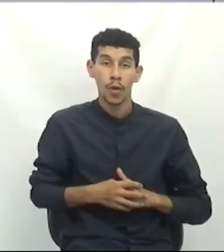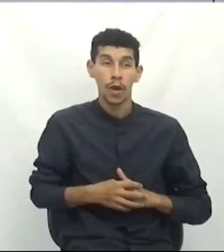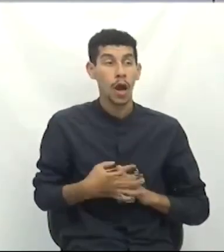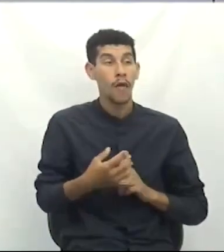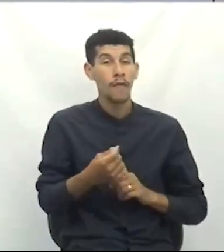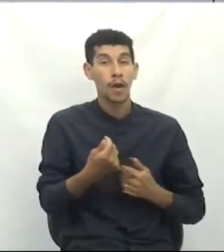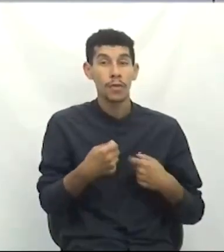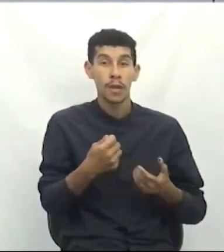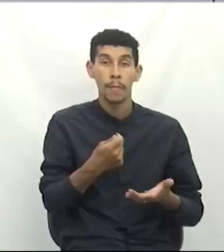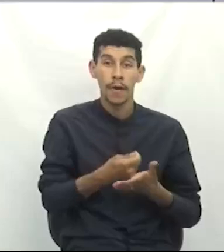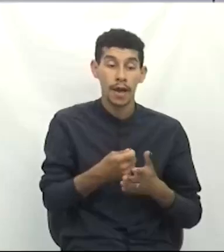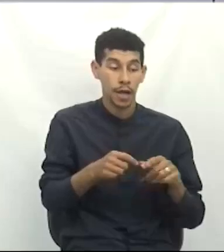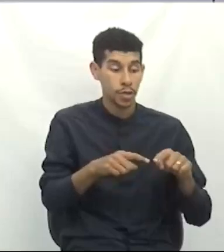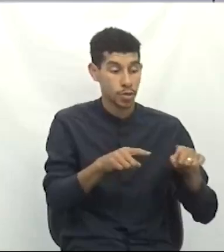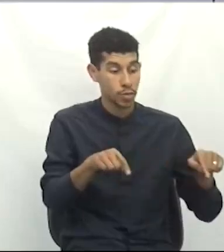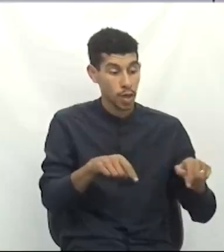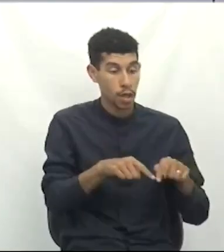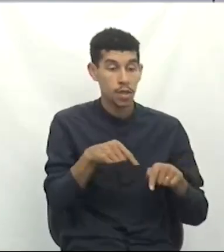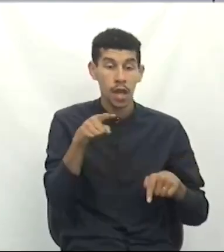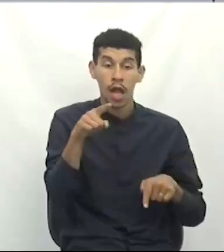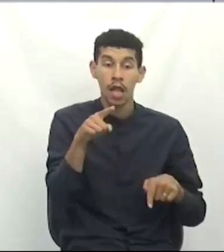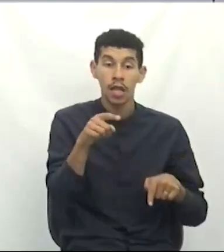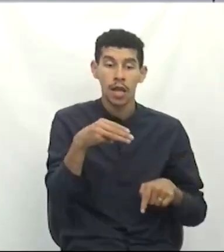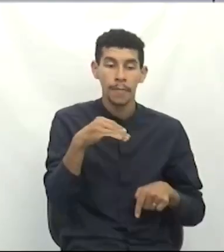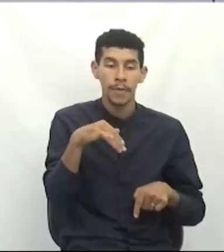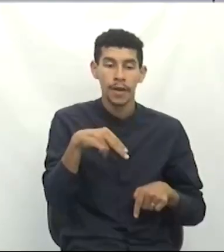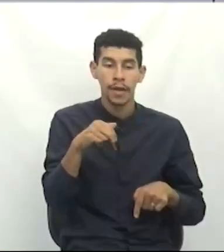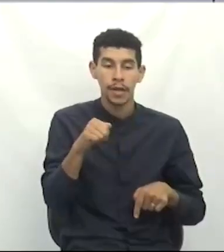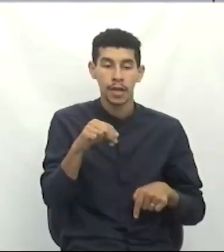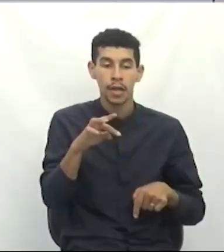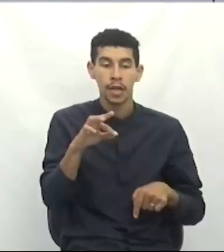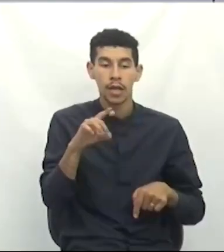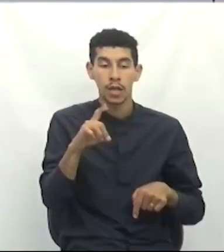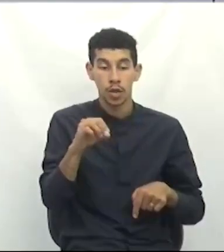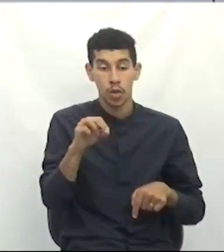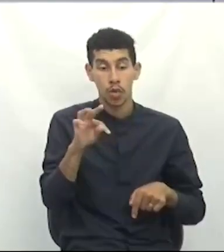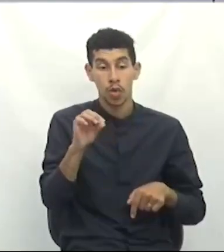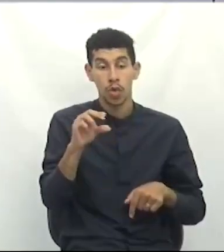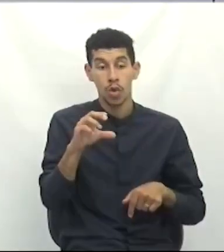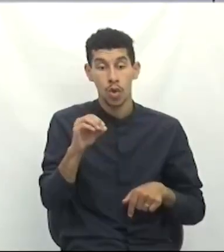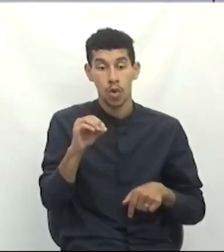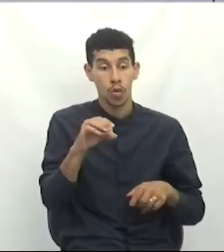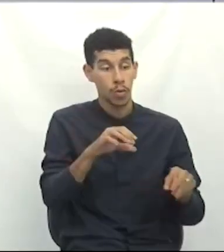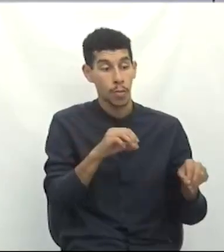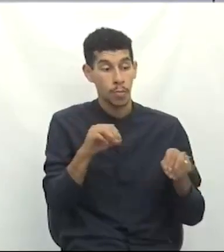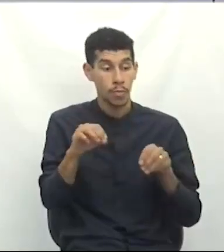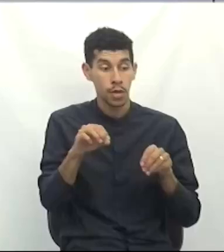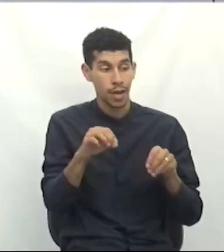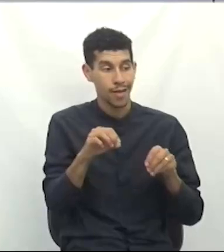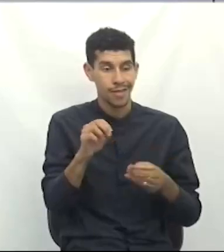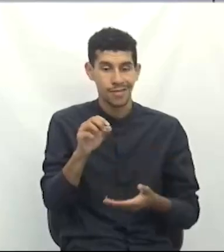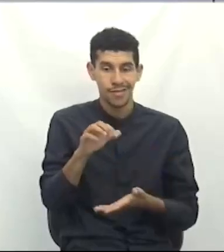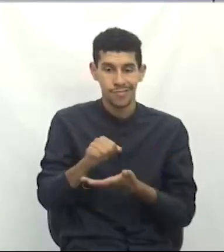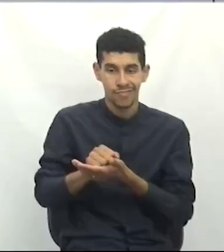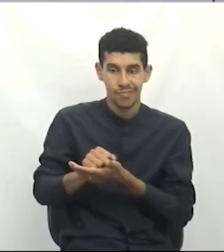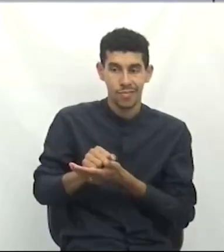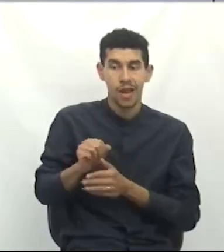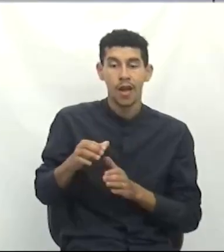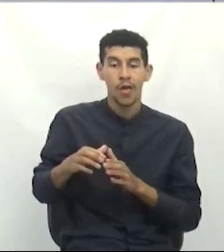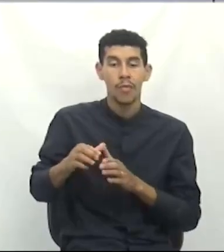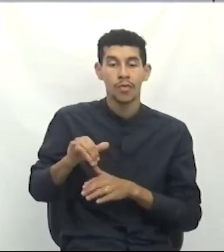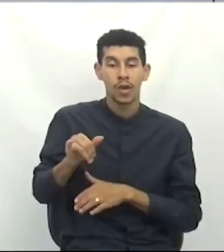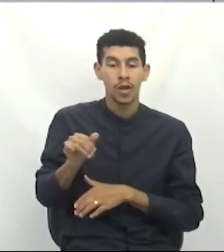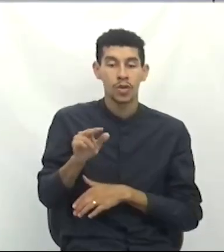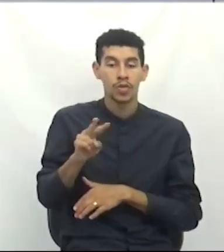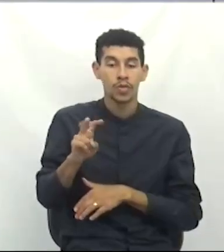fazendo de um terreno aqui na Mina do Tuco, para passar para o time do Juventus ali